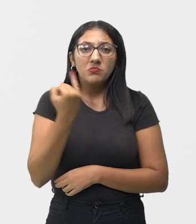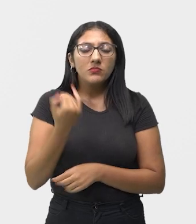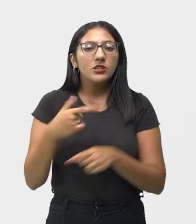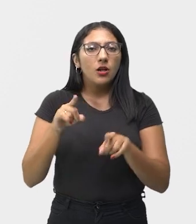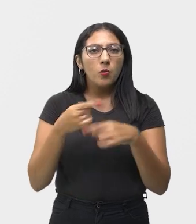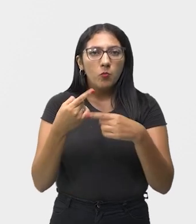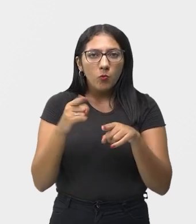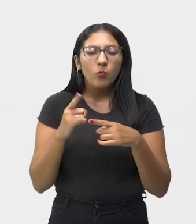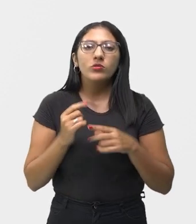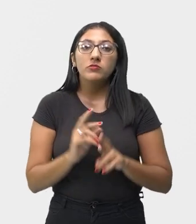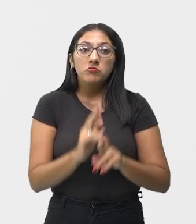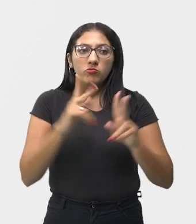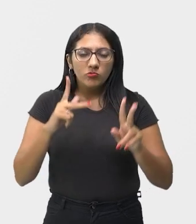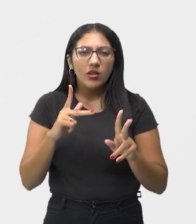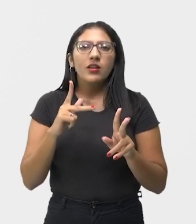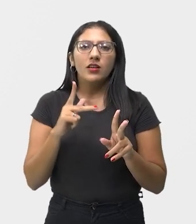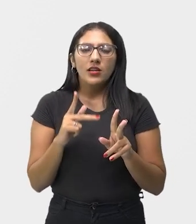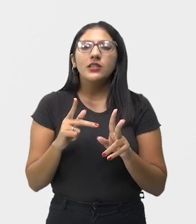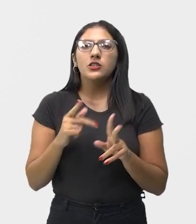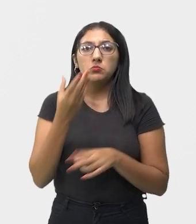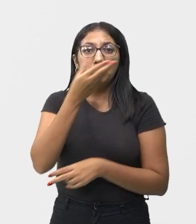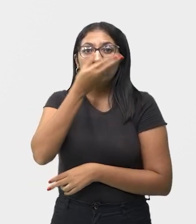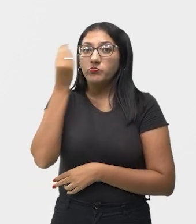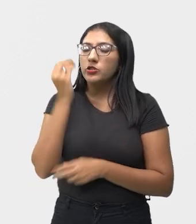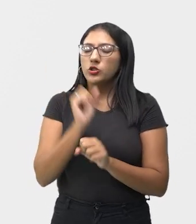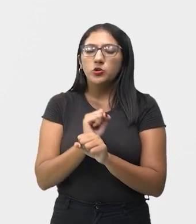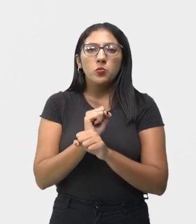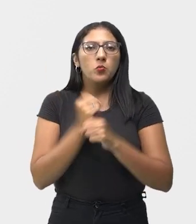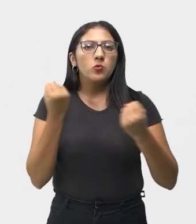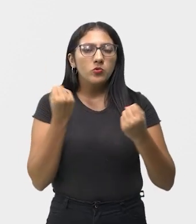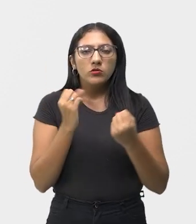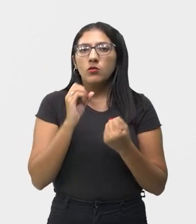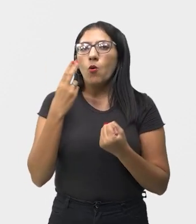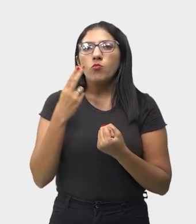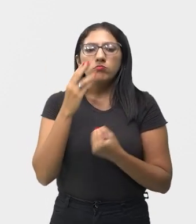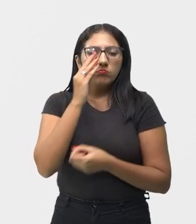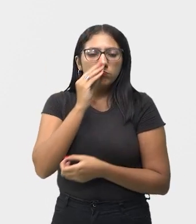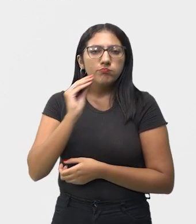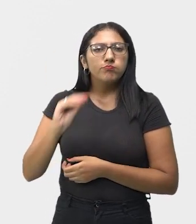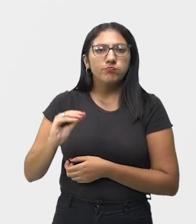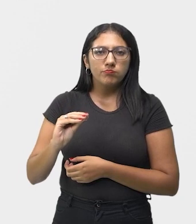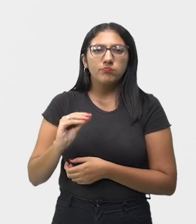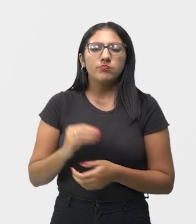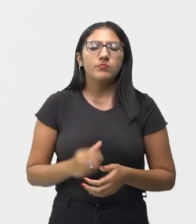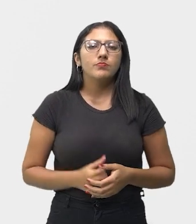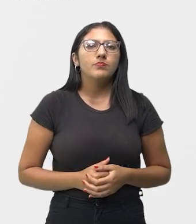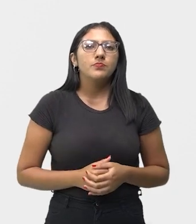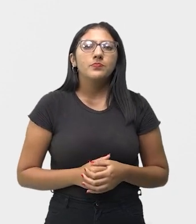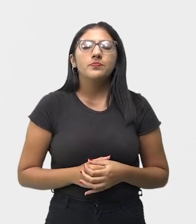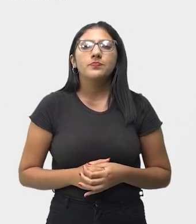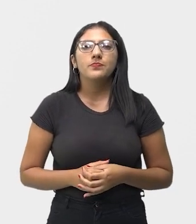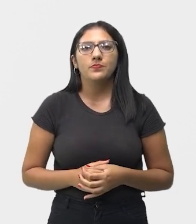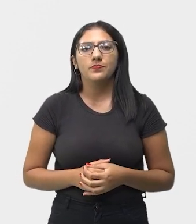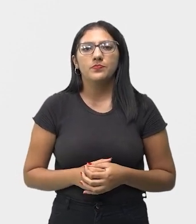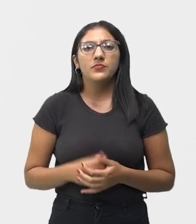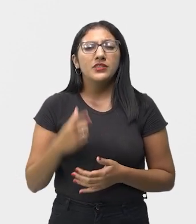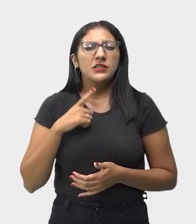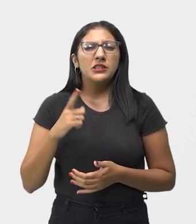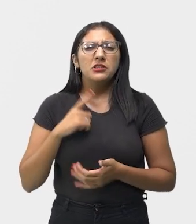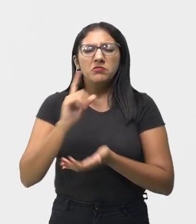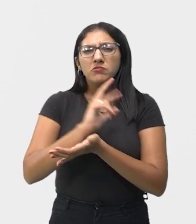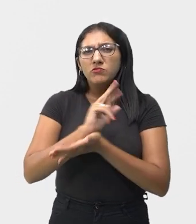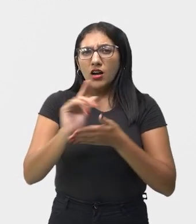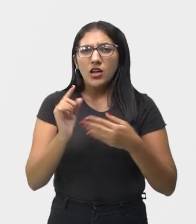compositores, foi grandioso demais para ser esquecido ou desconsiderado. E aí, existem